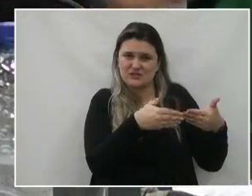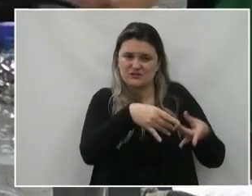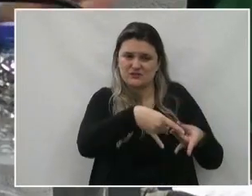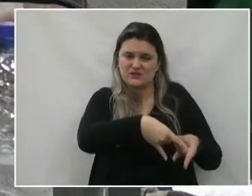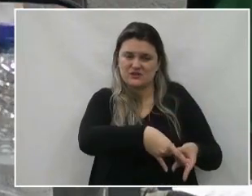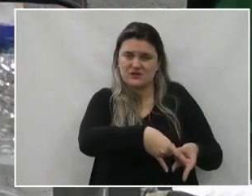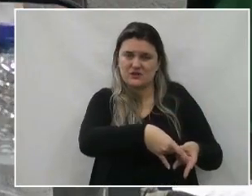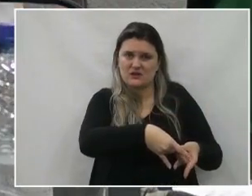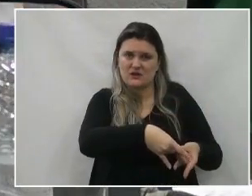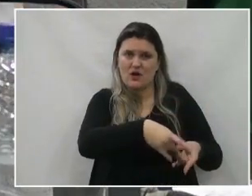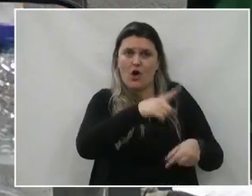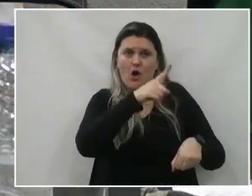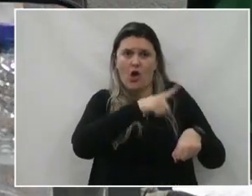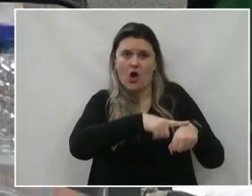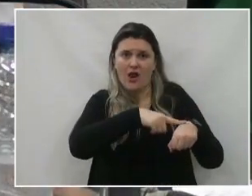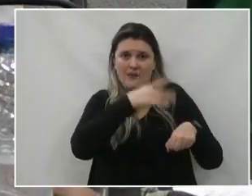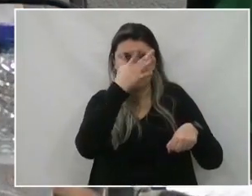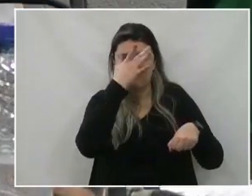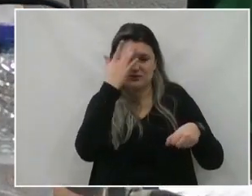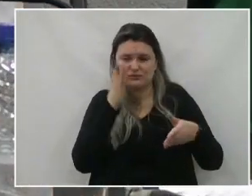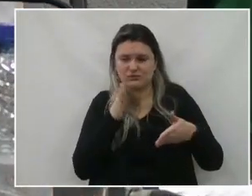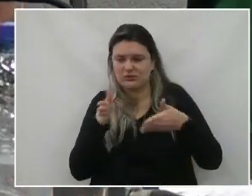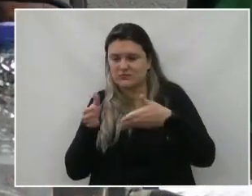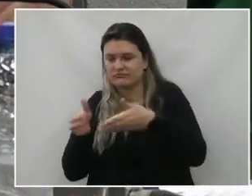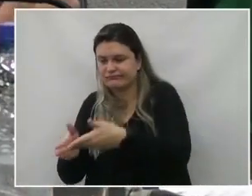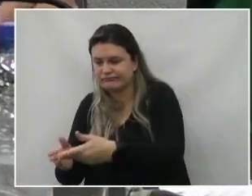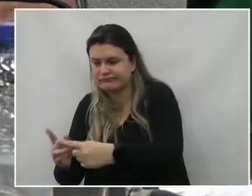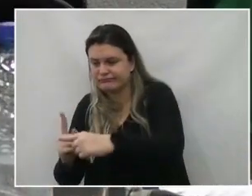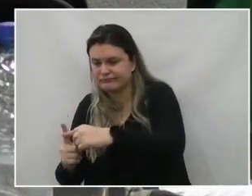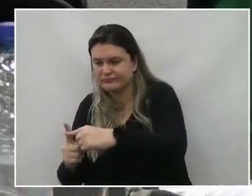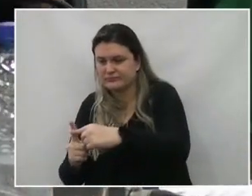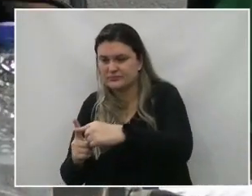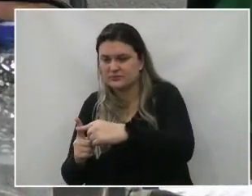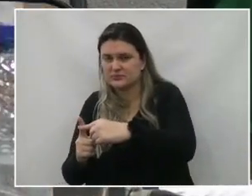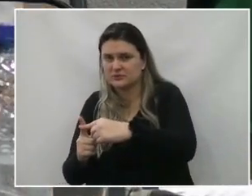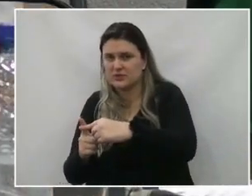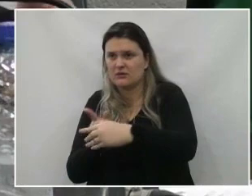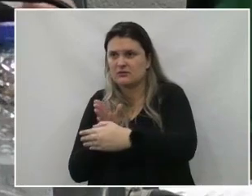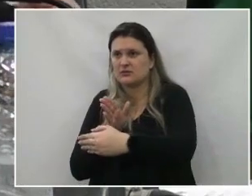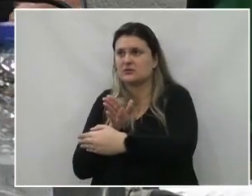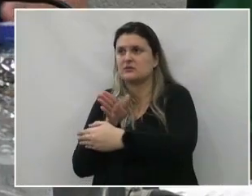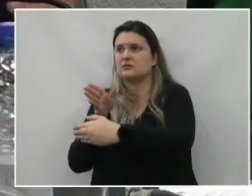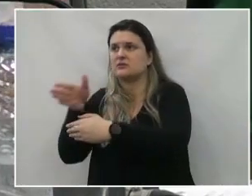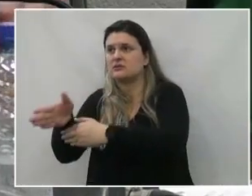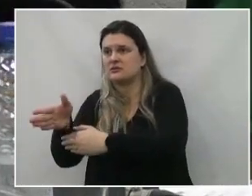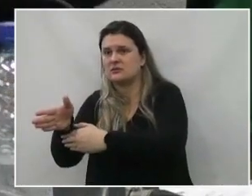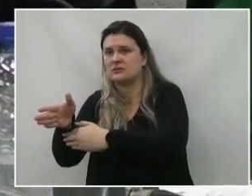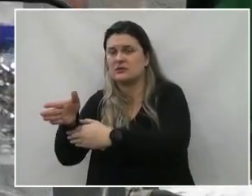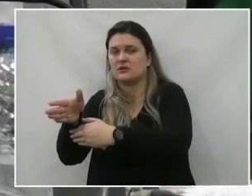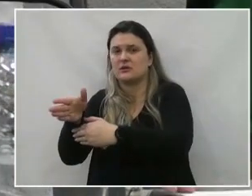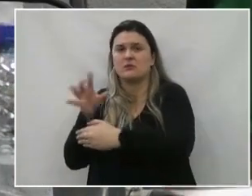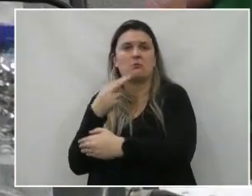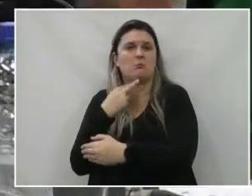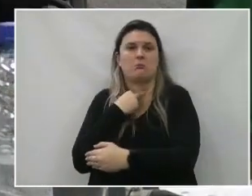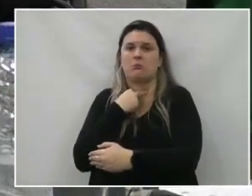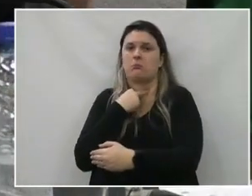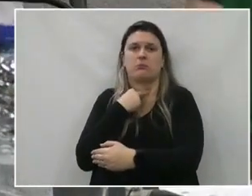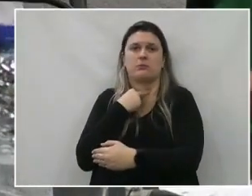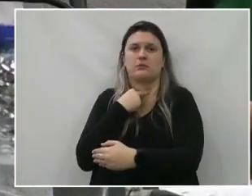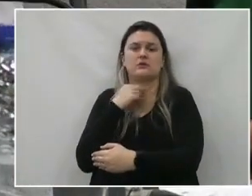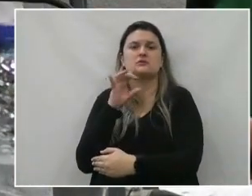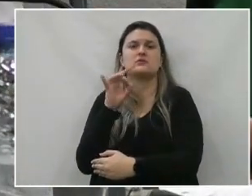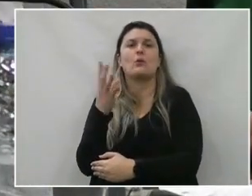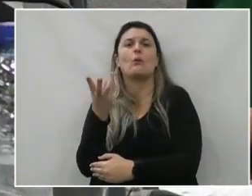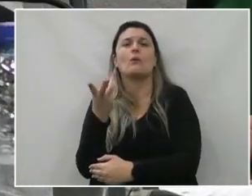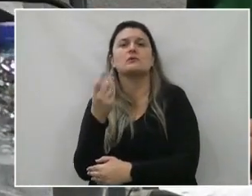Quando as pessoas vão enterrar o seu ente querido, para passar ali do portão para dentro do cemitério, sabe